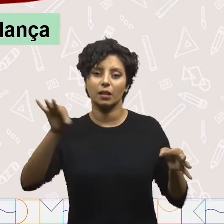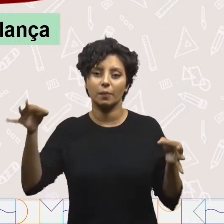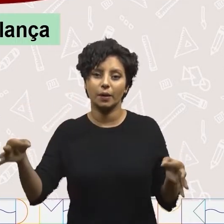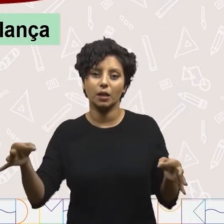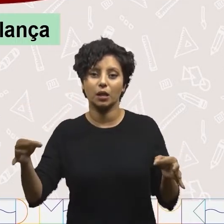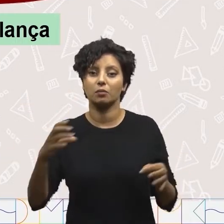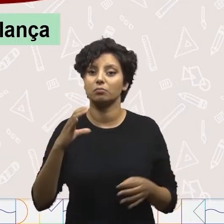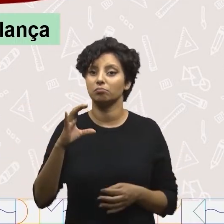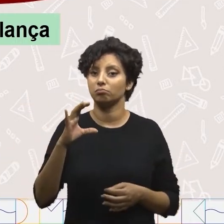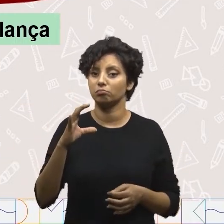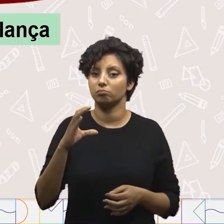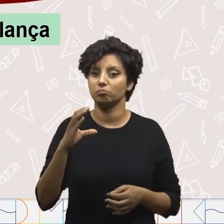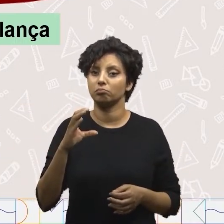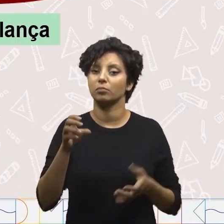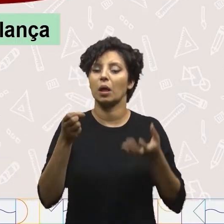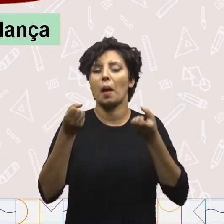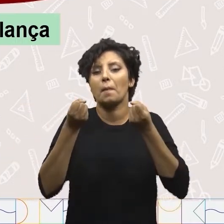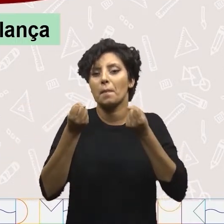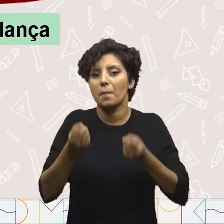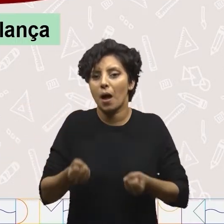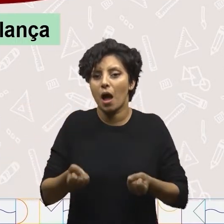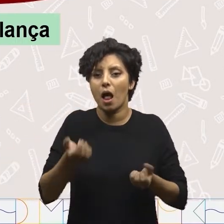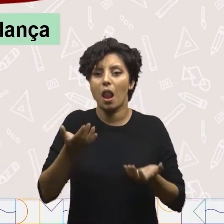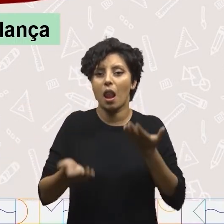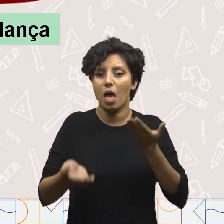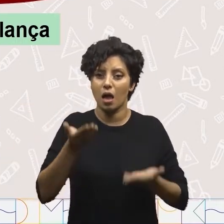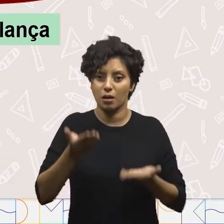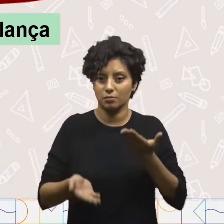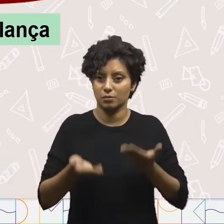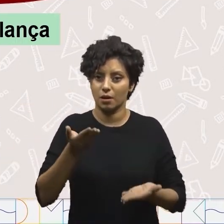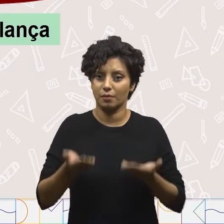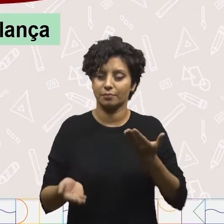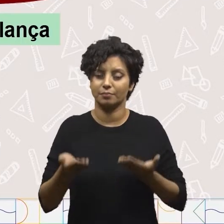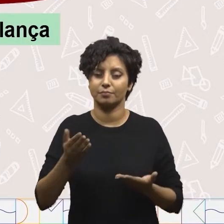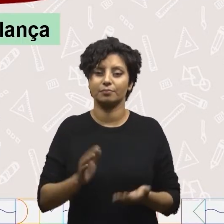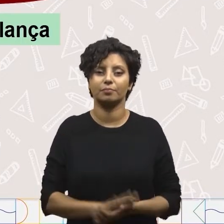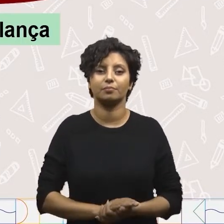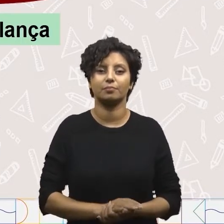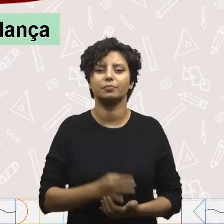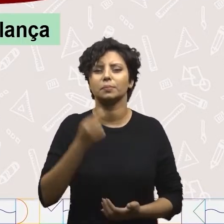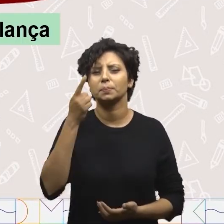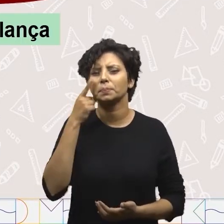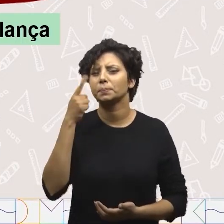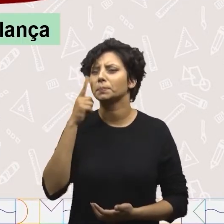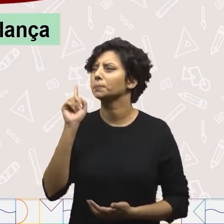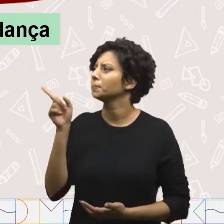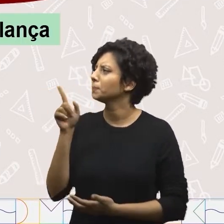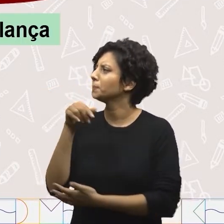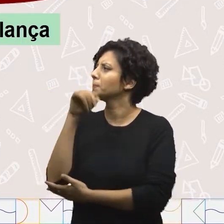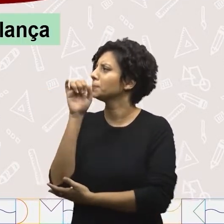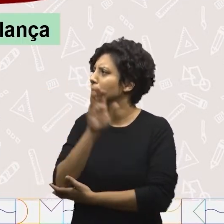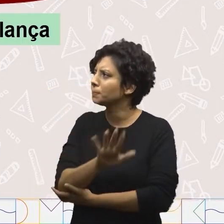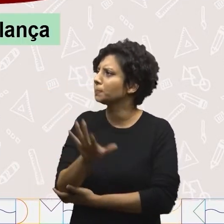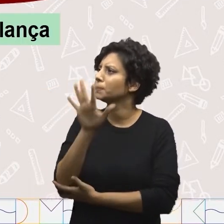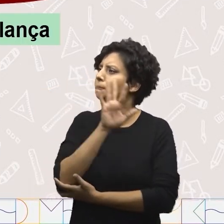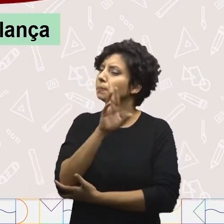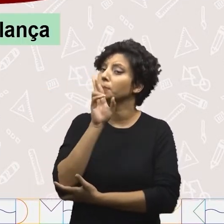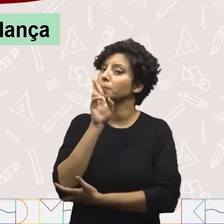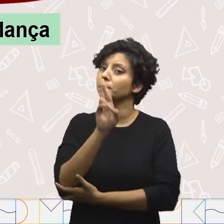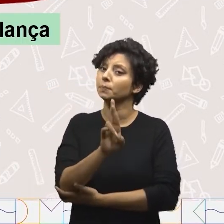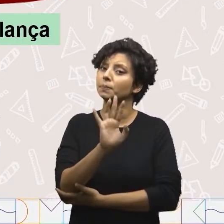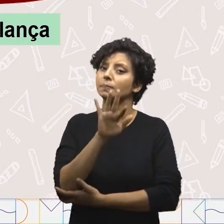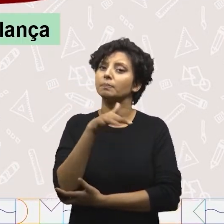fita métrica. E letra C. Uma balança. Observem as imagens e